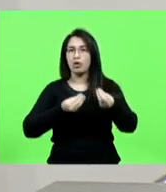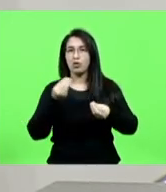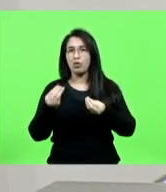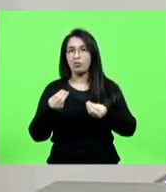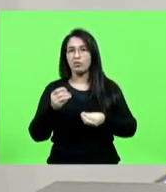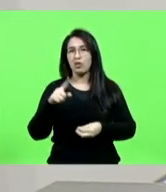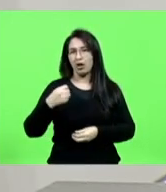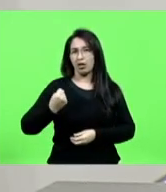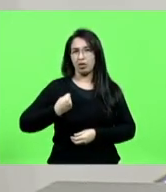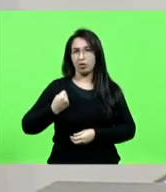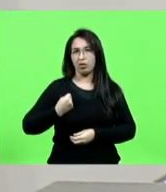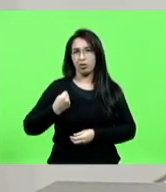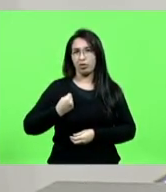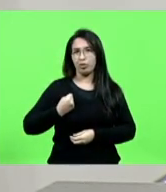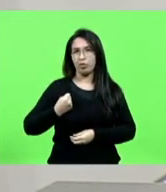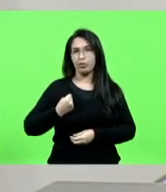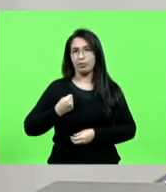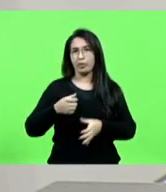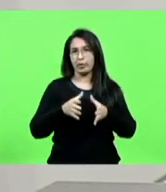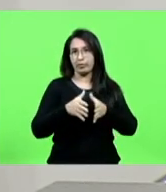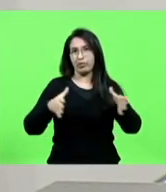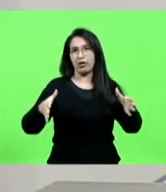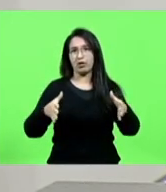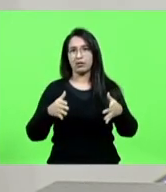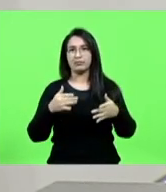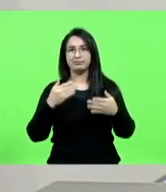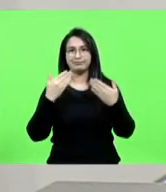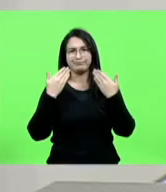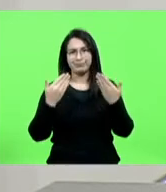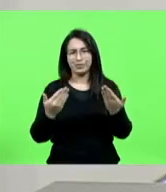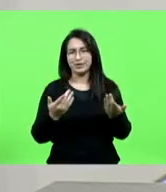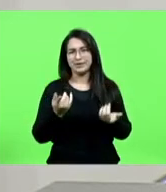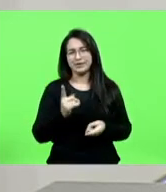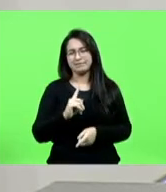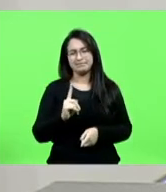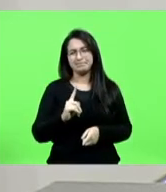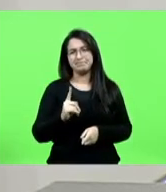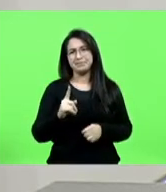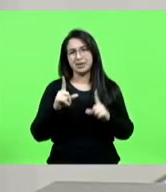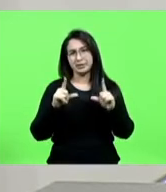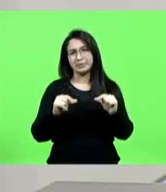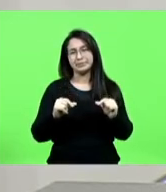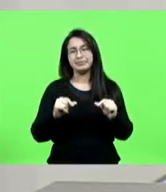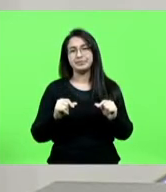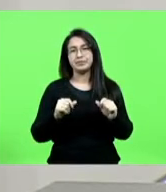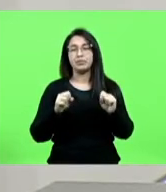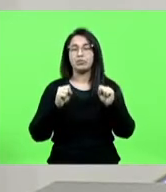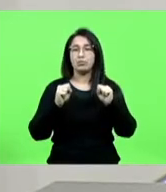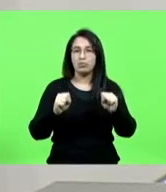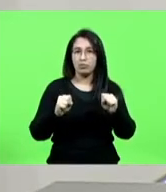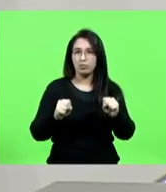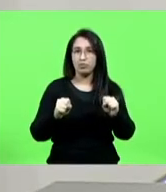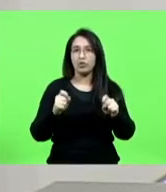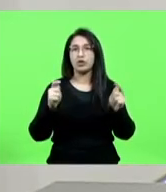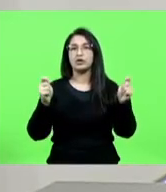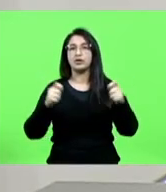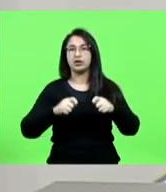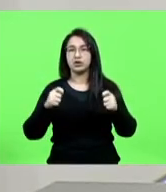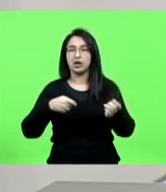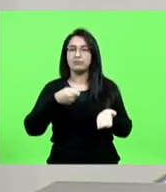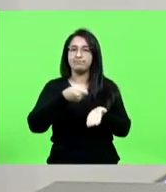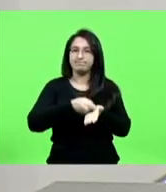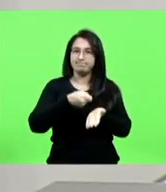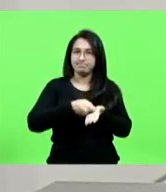números faraônicos apresentados e que sim nós podemos e devemos por obrigação